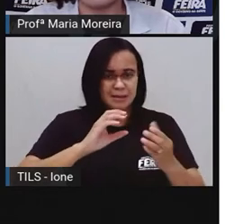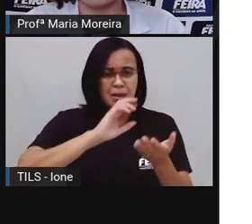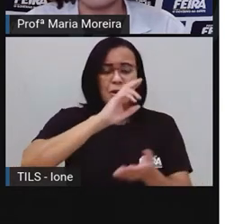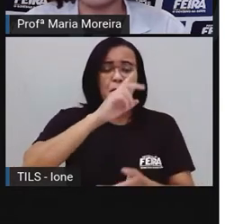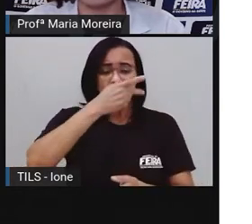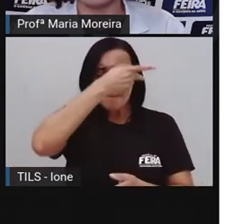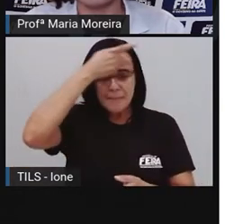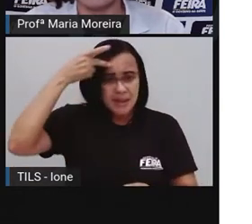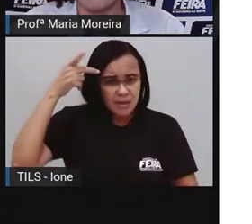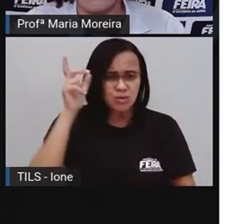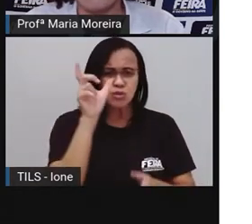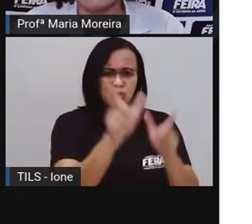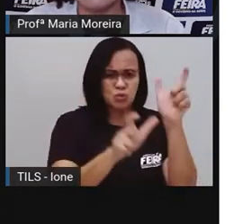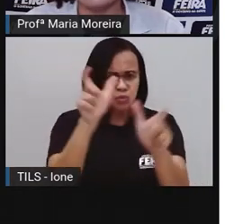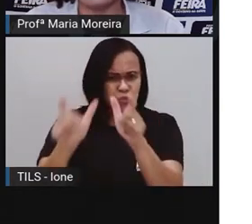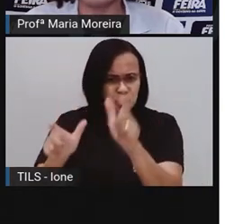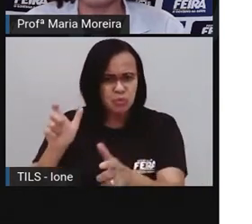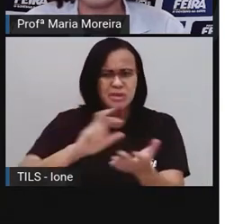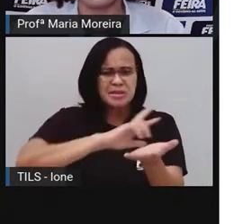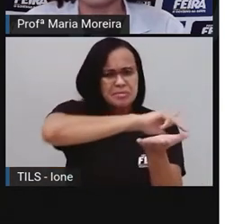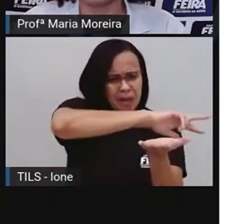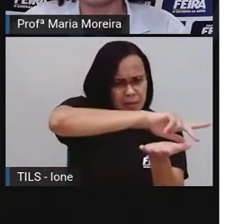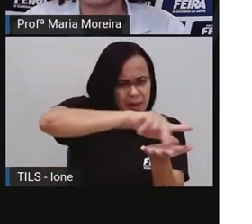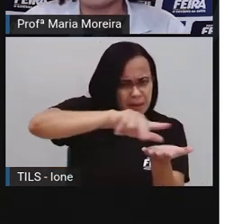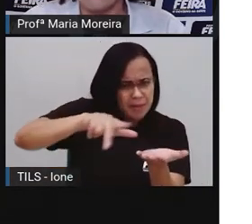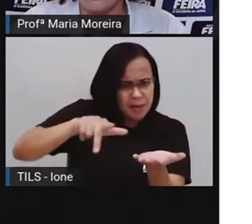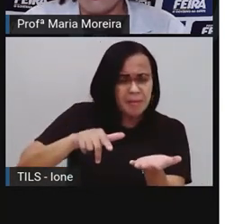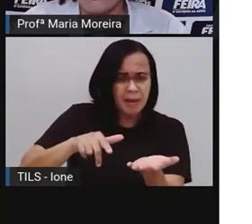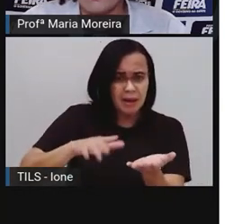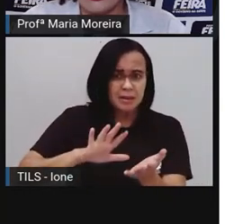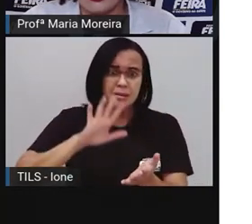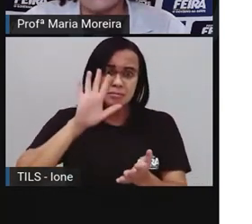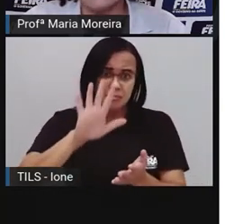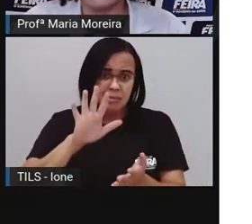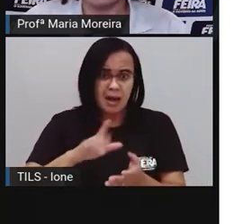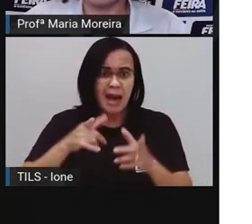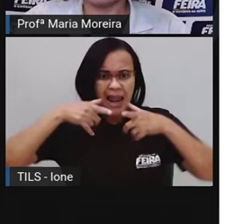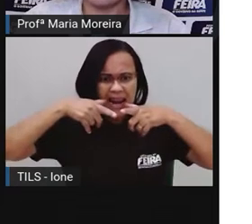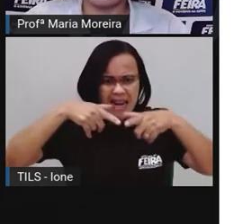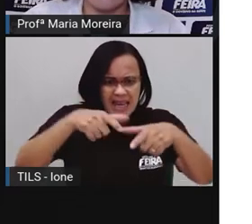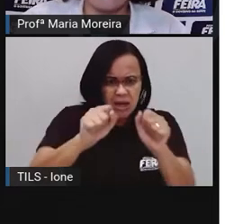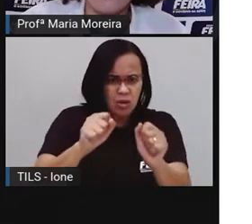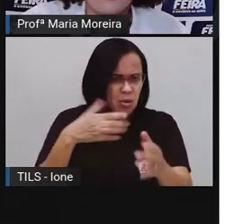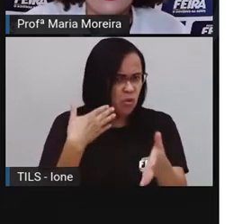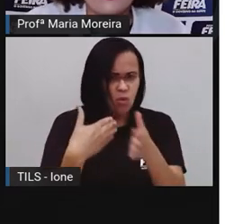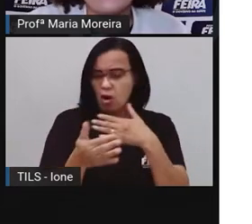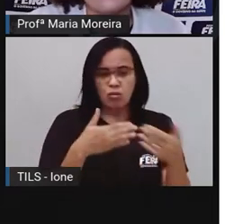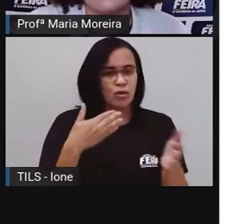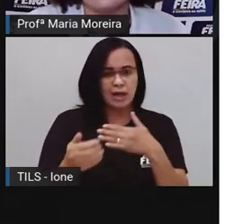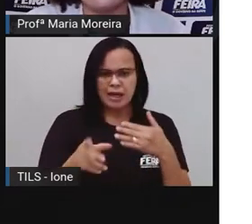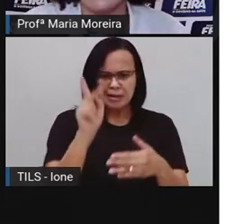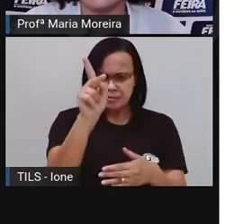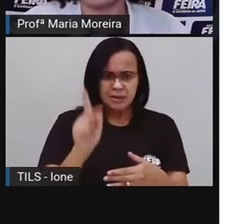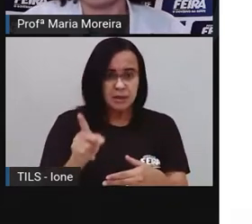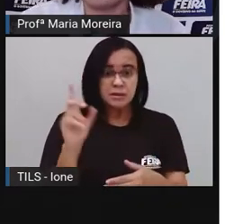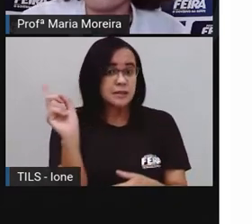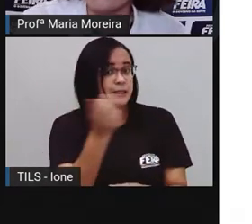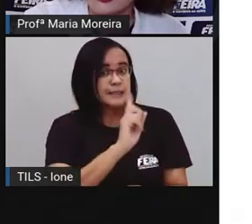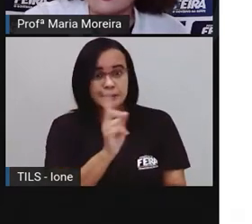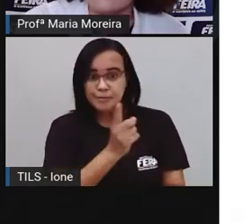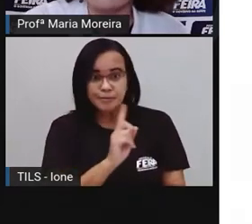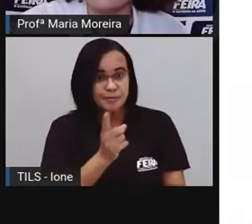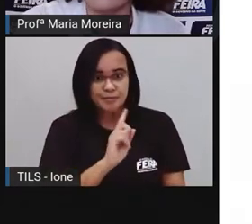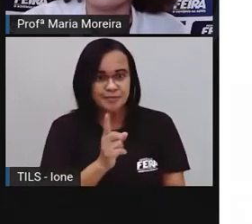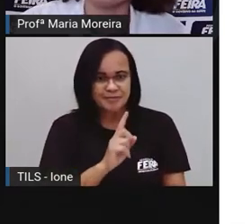exige uma linguagem mais formal e impessoal, né? Ou seja, é uma coisa mais generalizada. Como